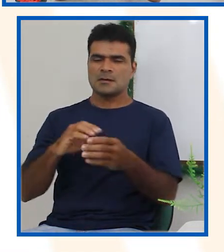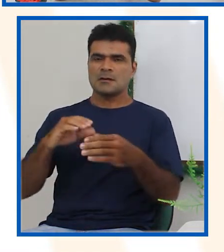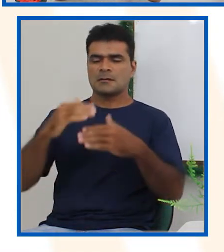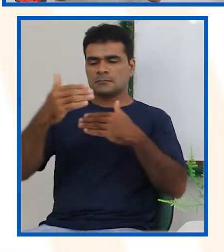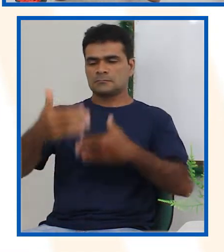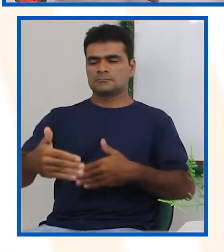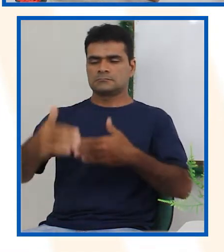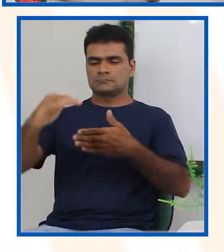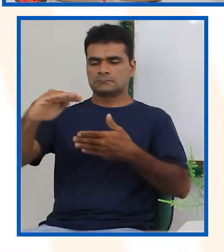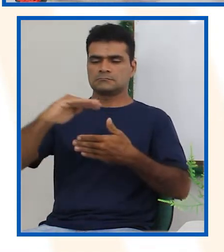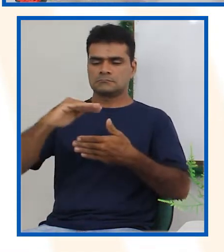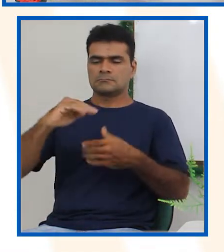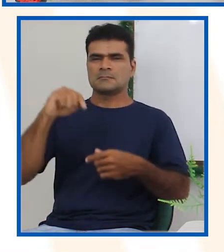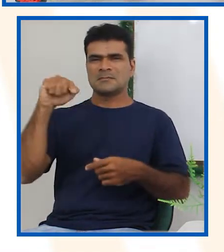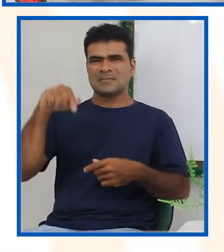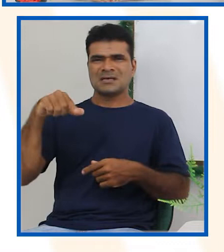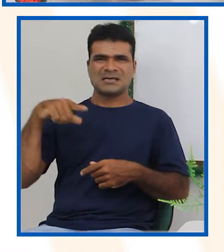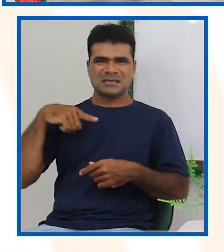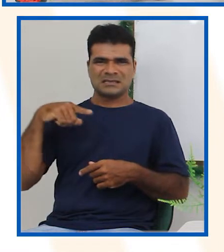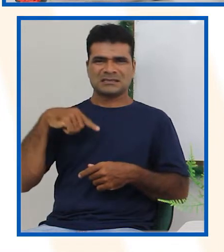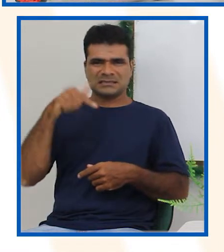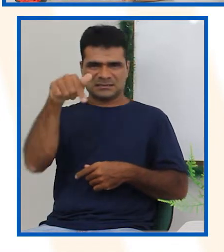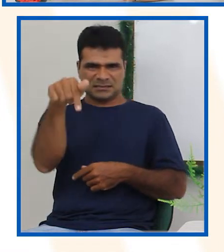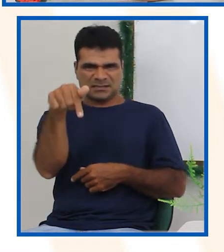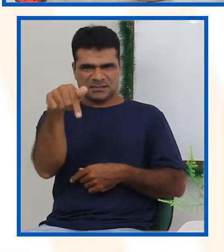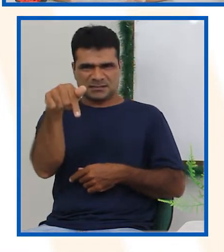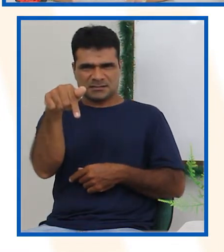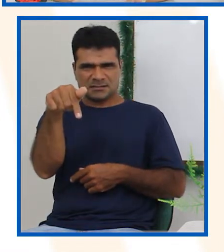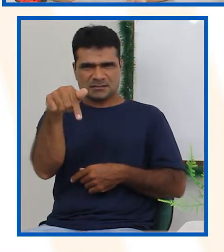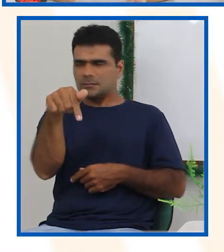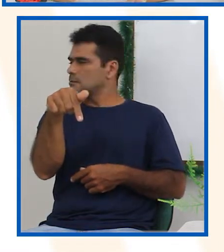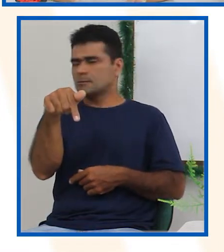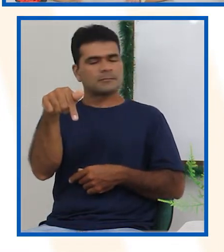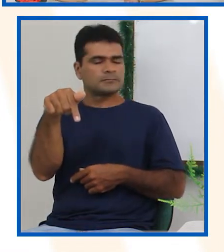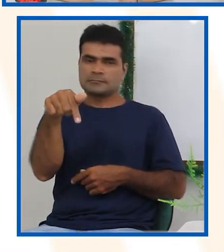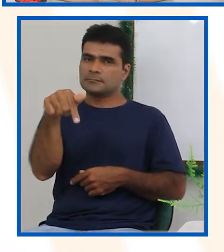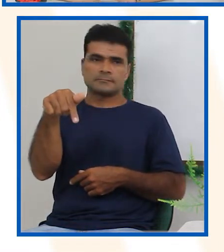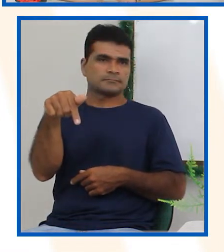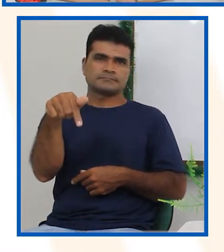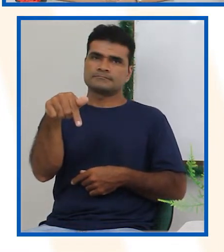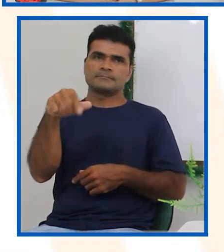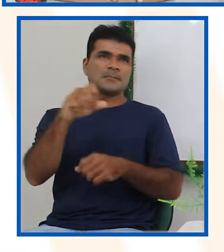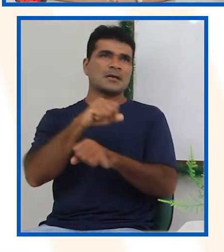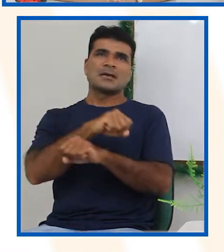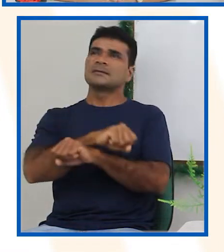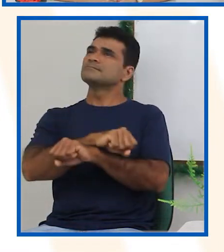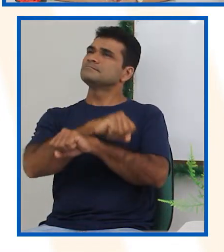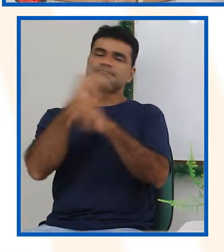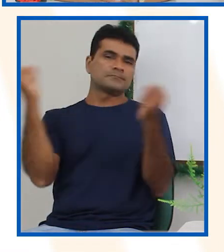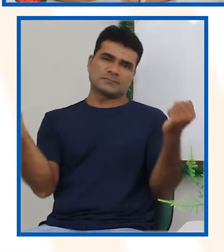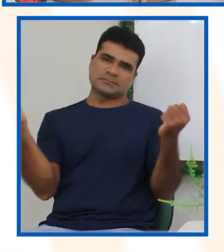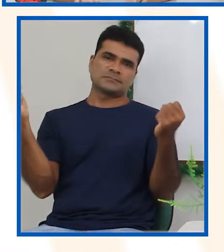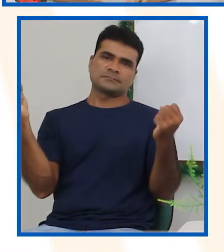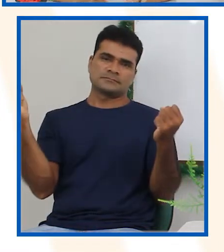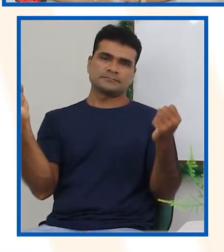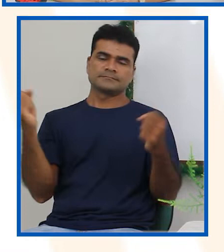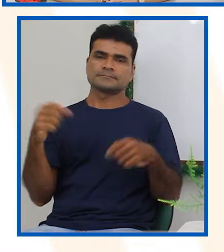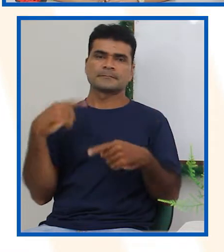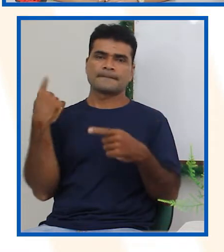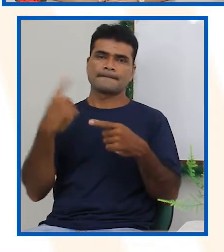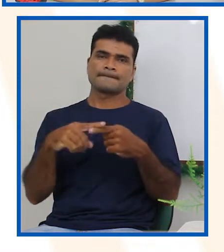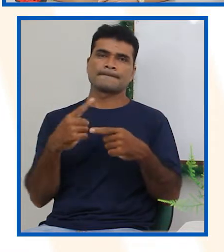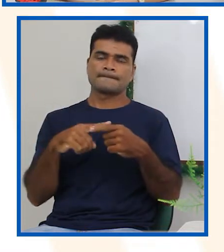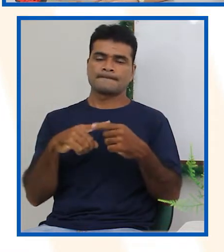Impossível, né? Por quê? Porque no dado só tem até o número 6. Isso quer dizer o quê? Que a gente pode prever.